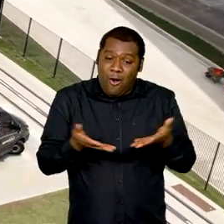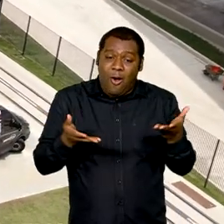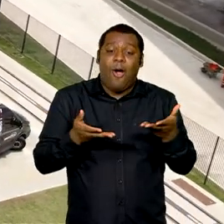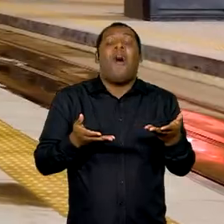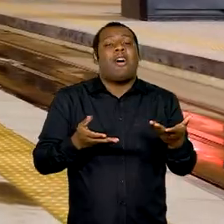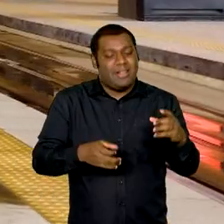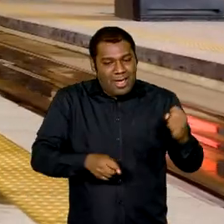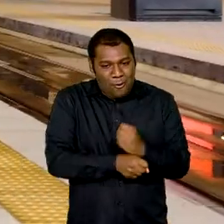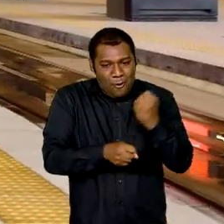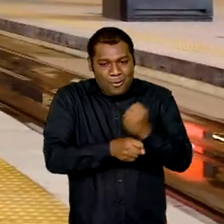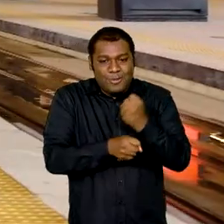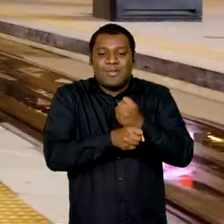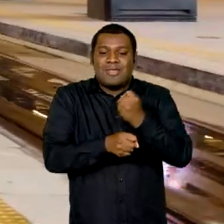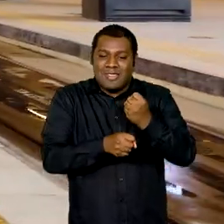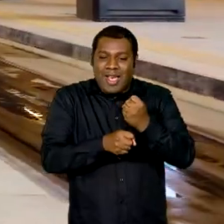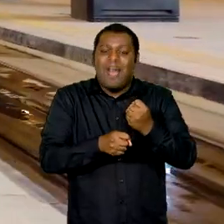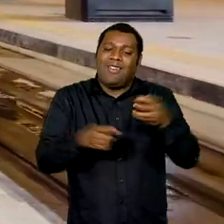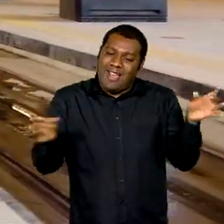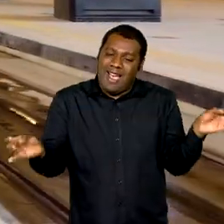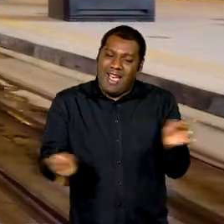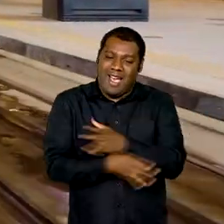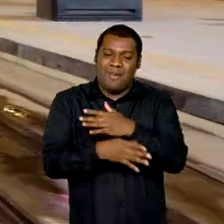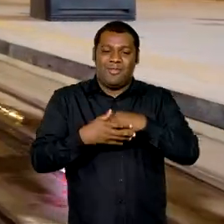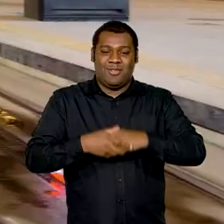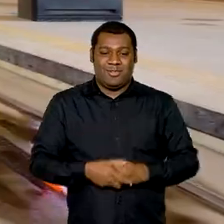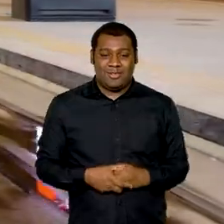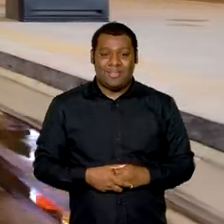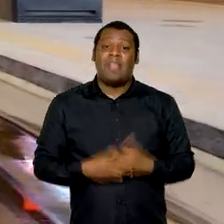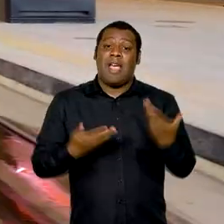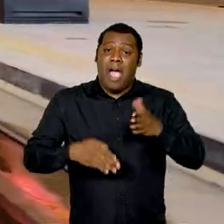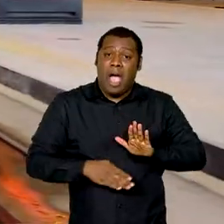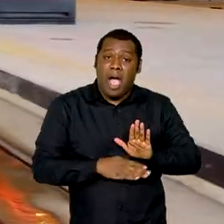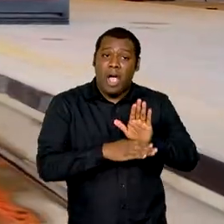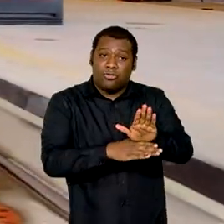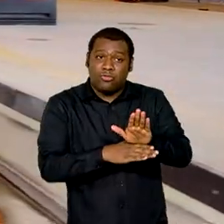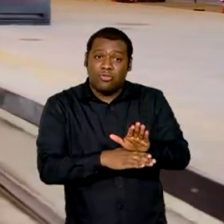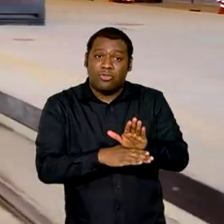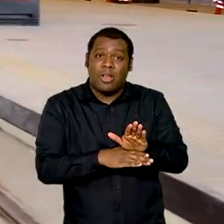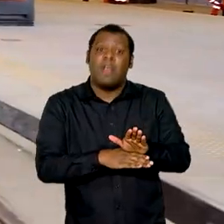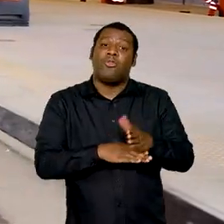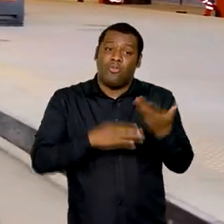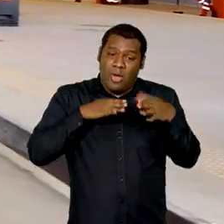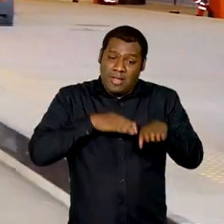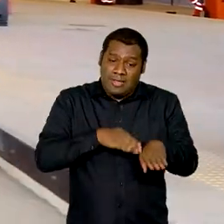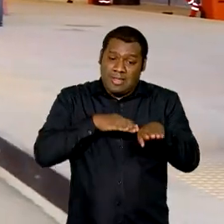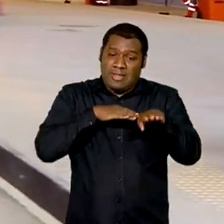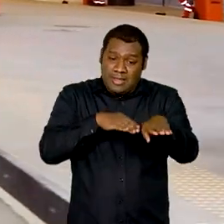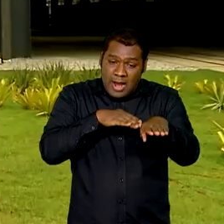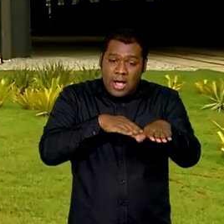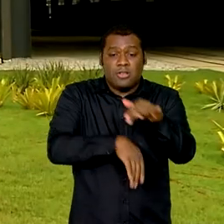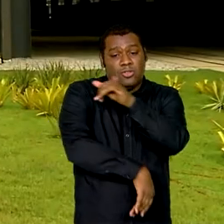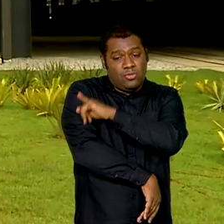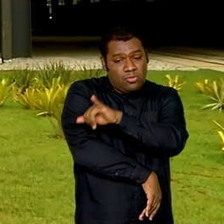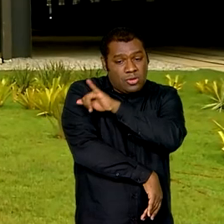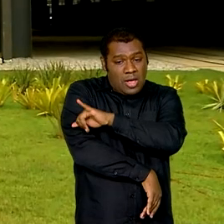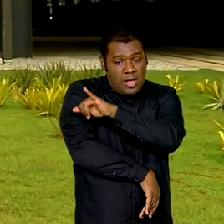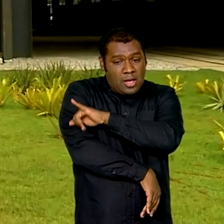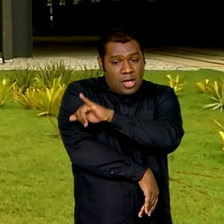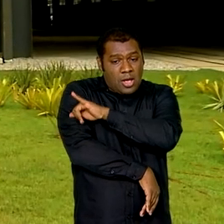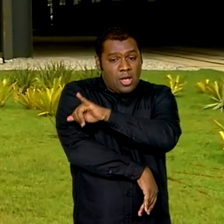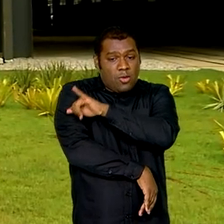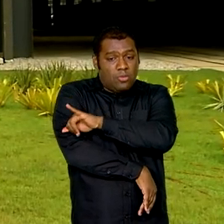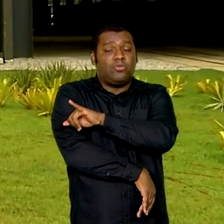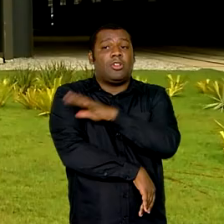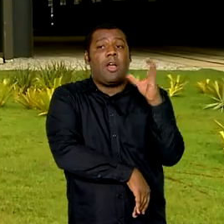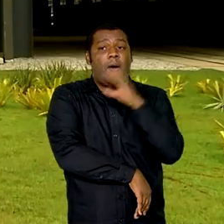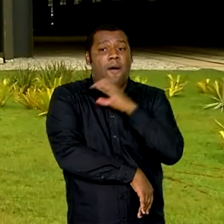concluída. A ideia é desafogar todo o trânsito da segunda cidade mais populosa do Brasil. O BRT,